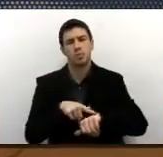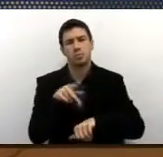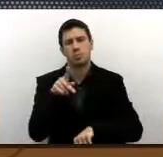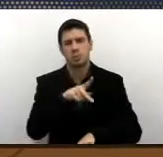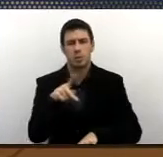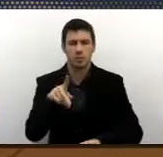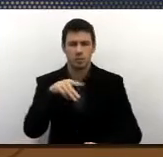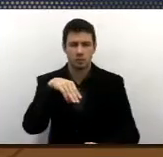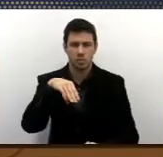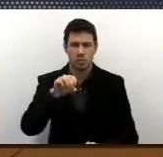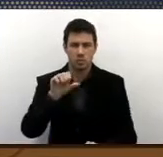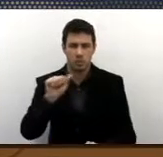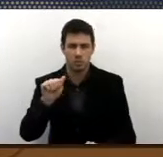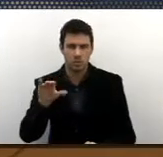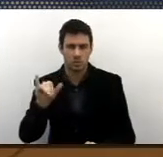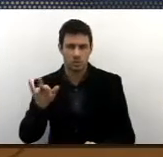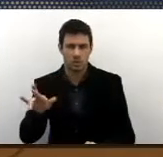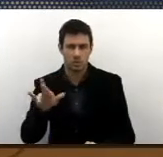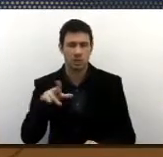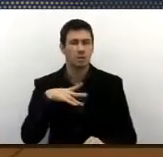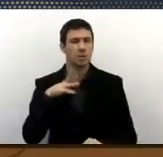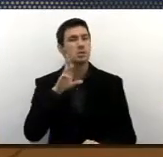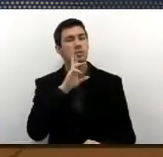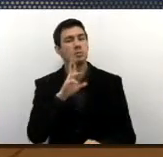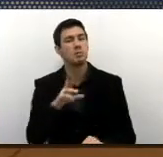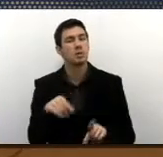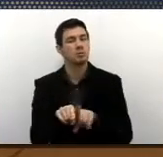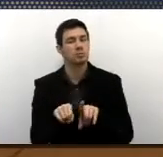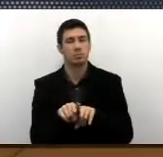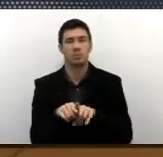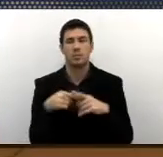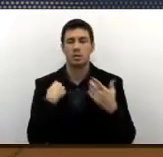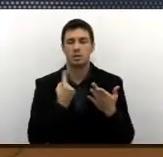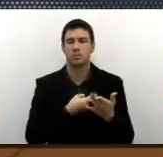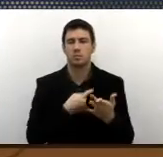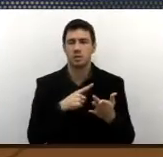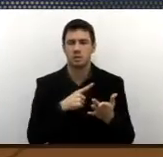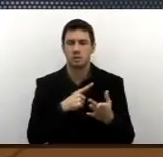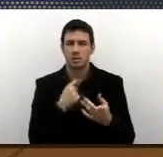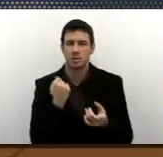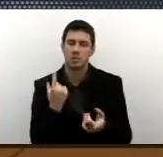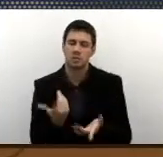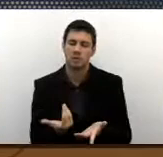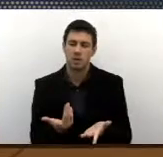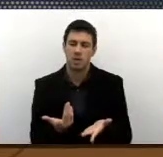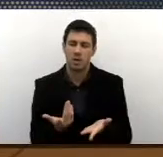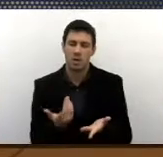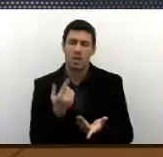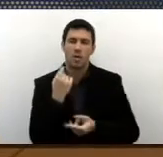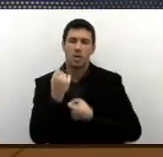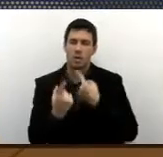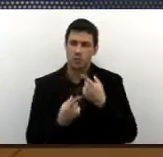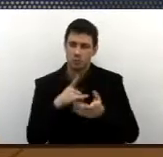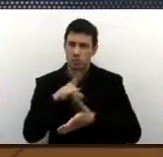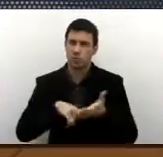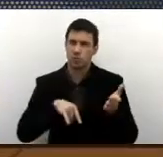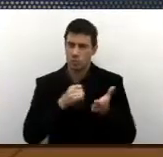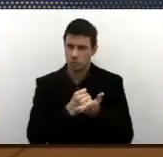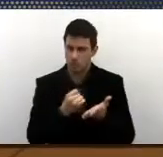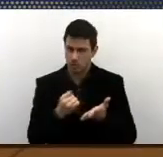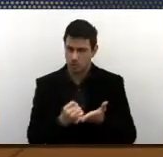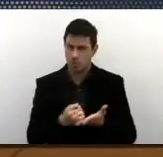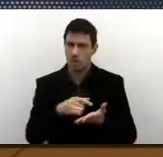Moacir, e dizer que nós temos algum contrato de serviço